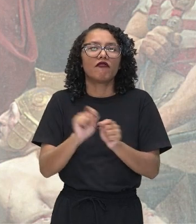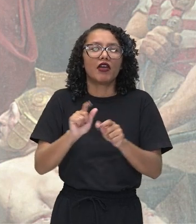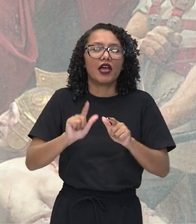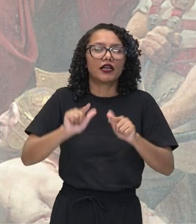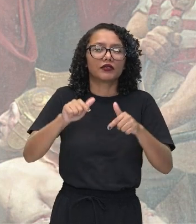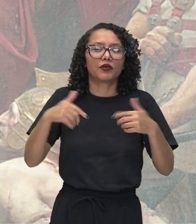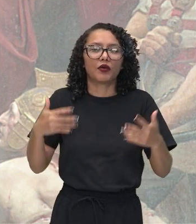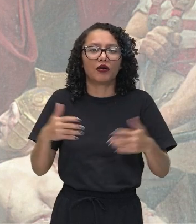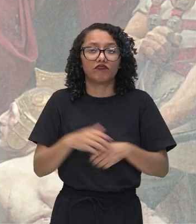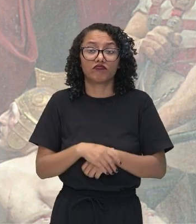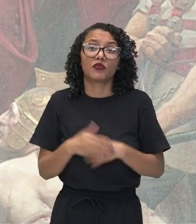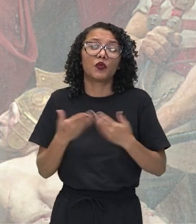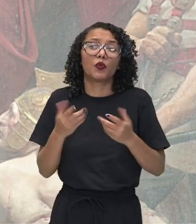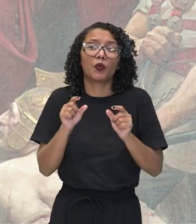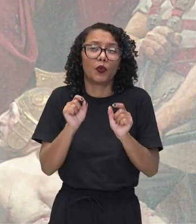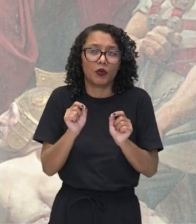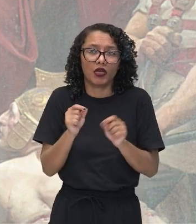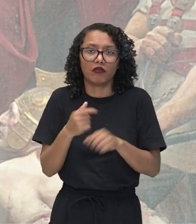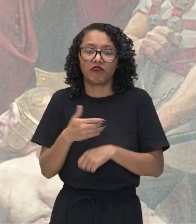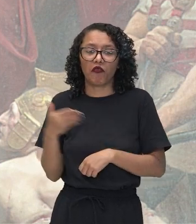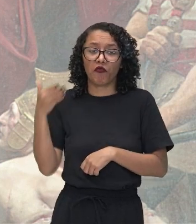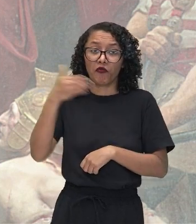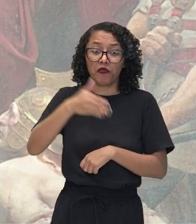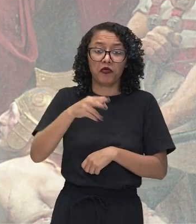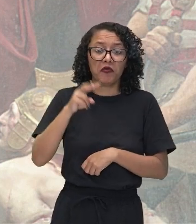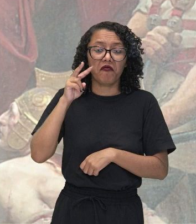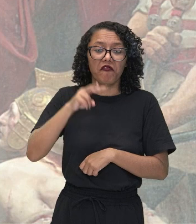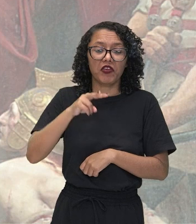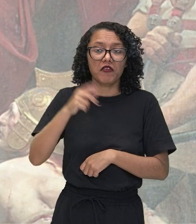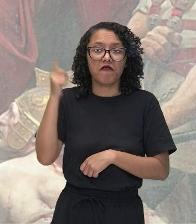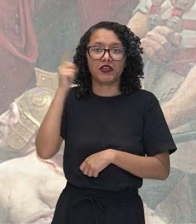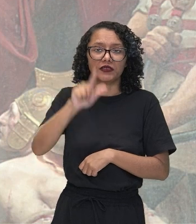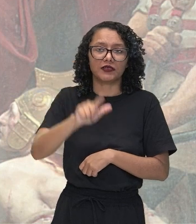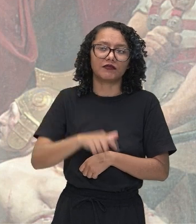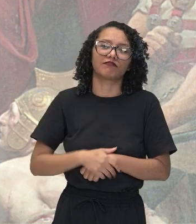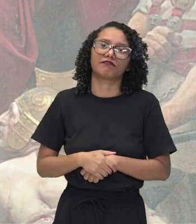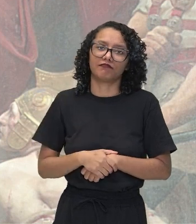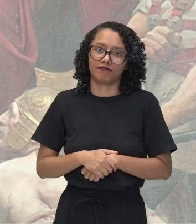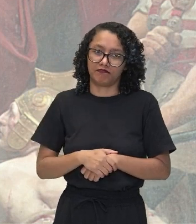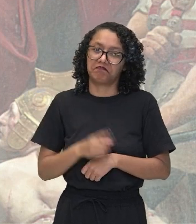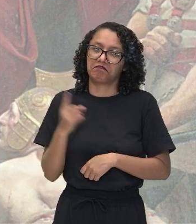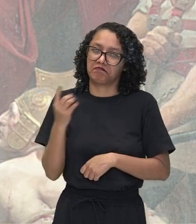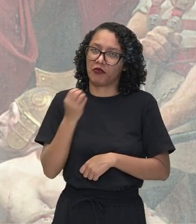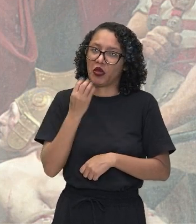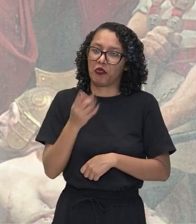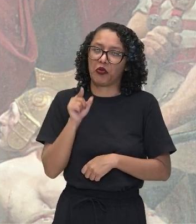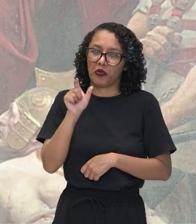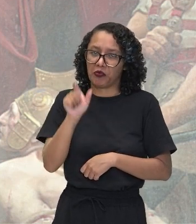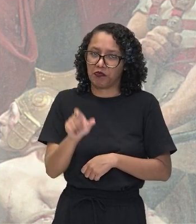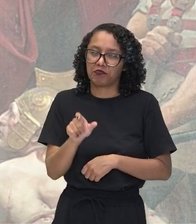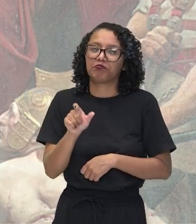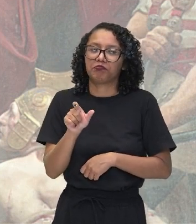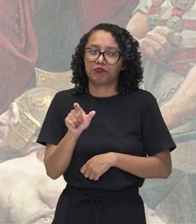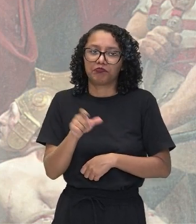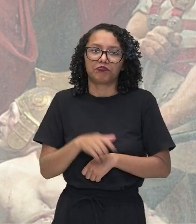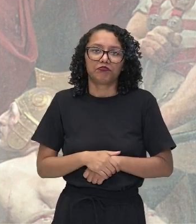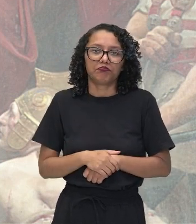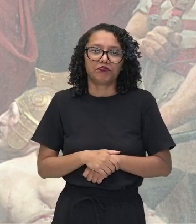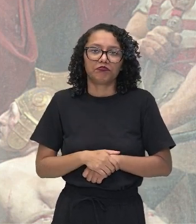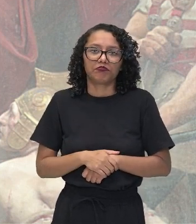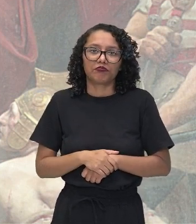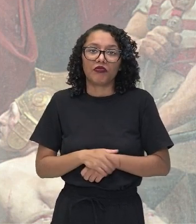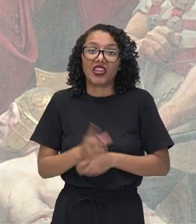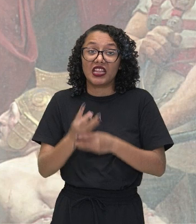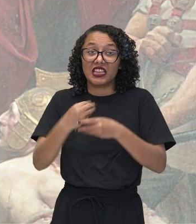e venci. Só isso, né? O cara era bom, o cara era bom, mandou aí em três